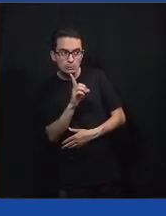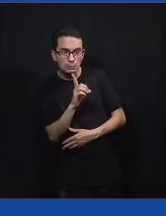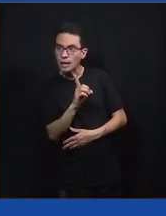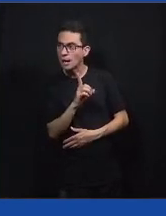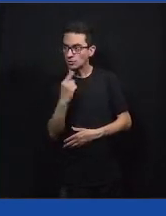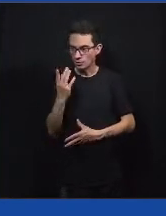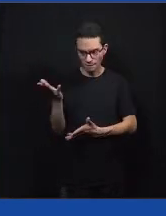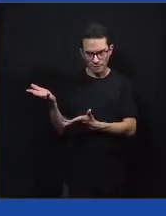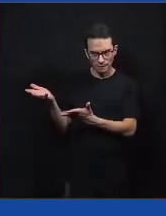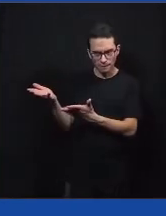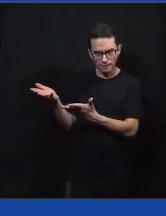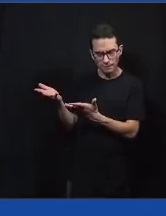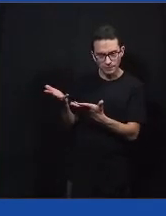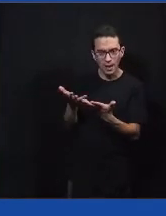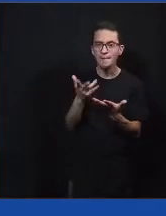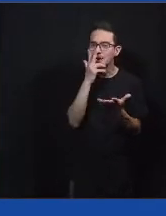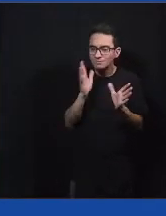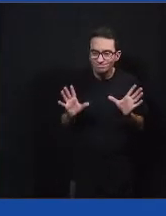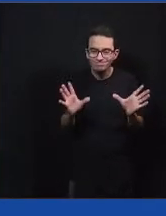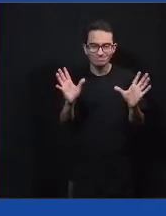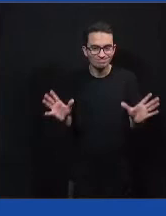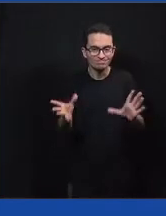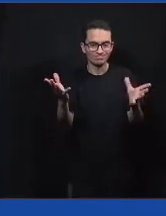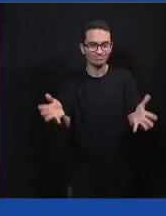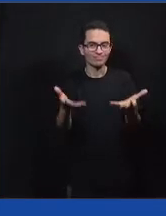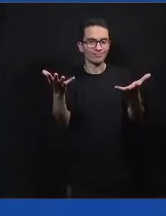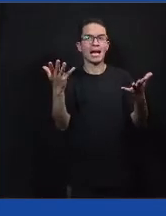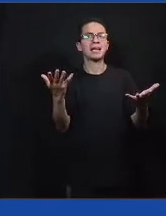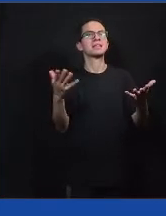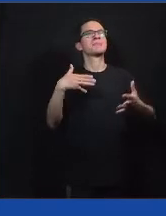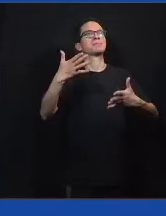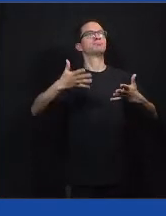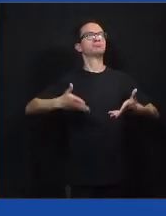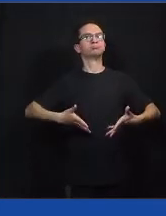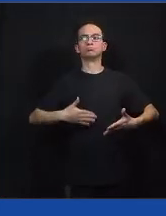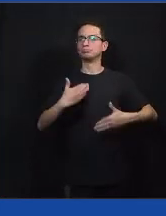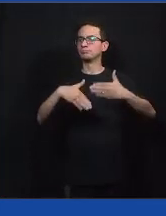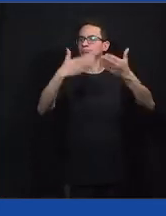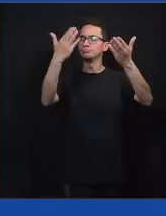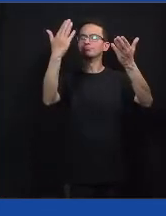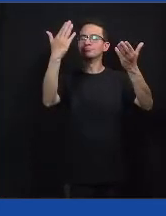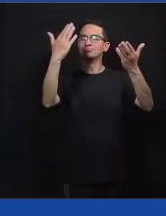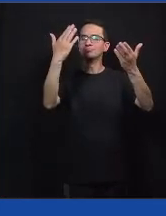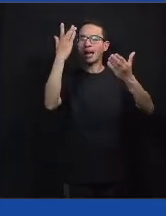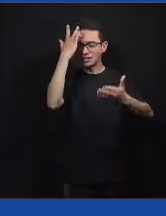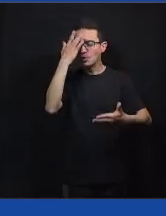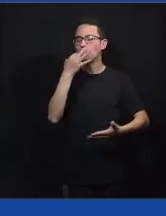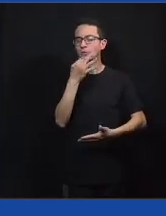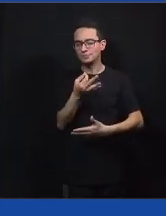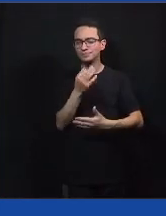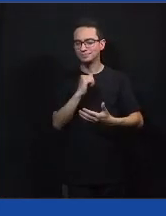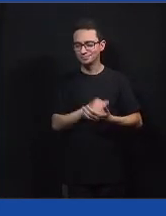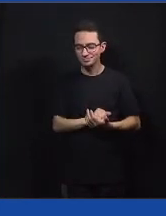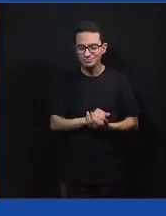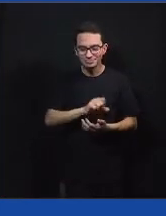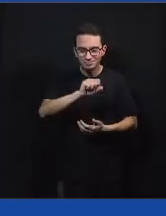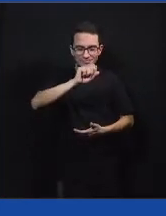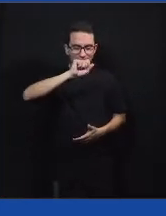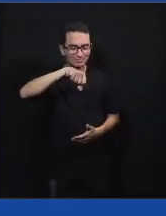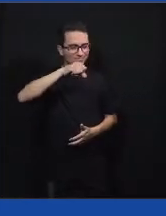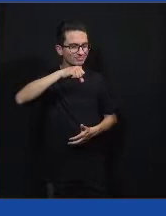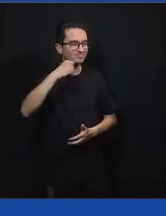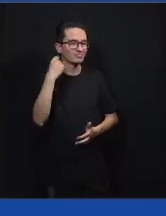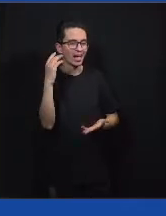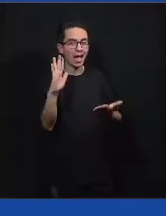empurrando, até que eles estavam lá, coordenando live, fazendo um monte de coisas. O que você acha disso? Então, acho que existem pessoas que naturalmente